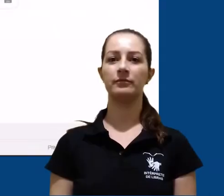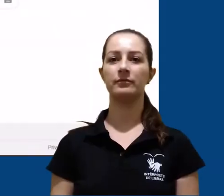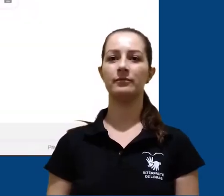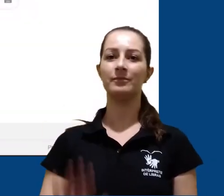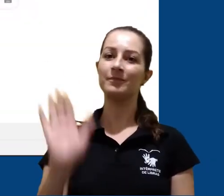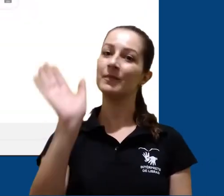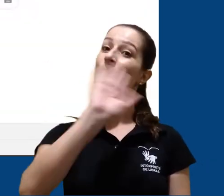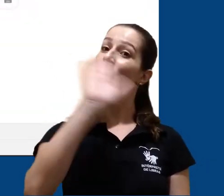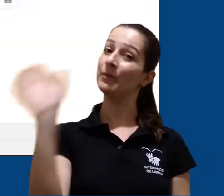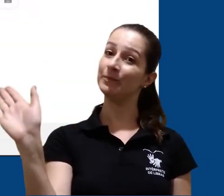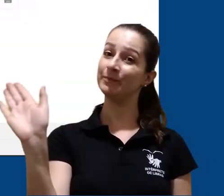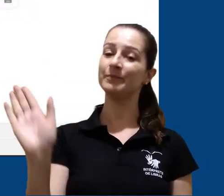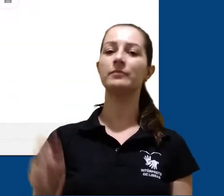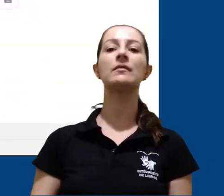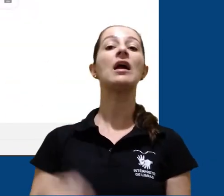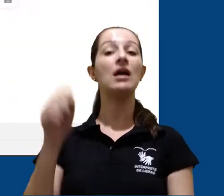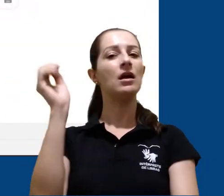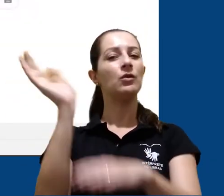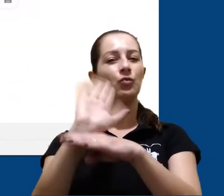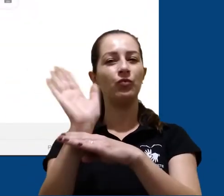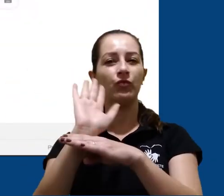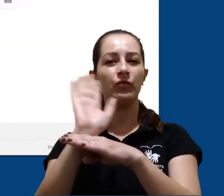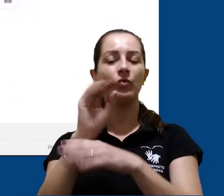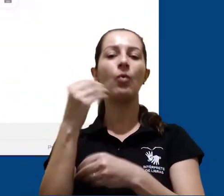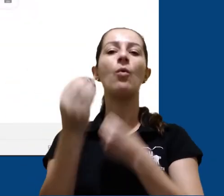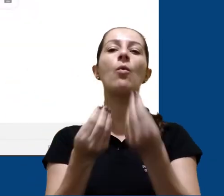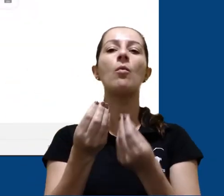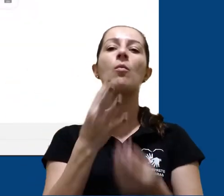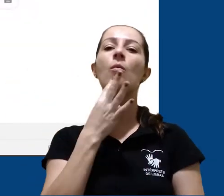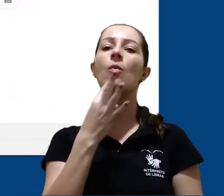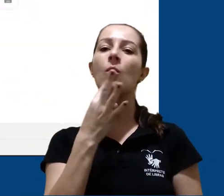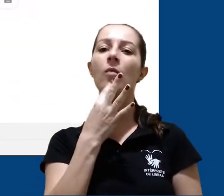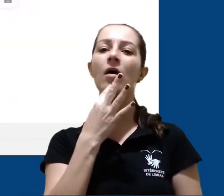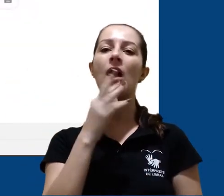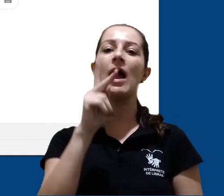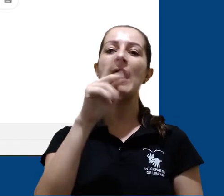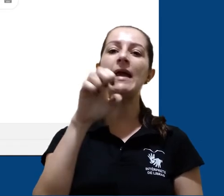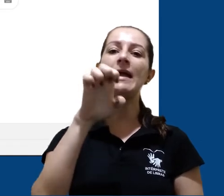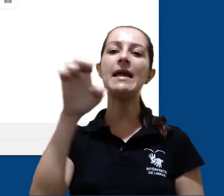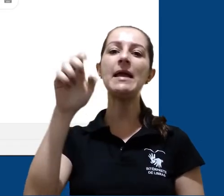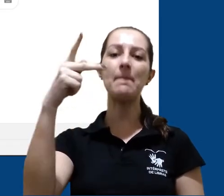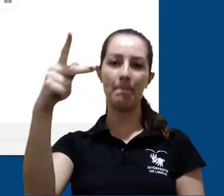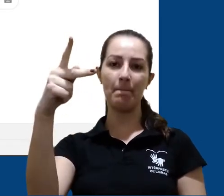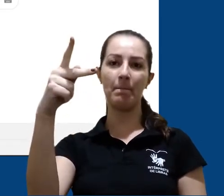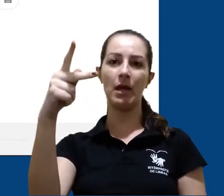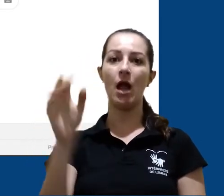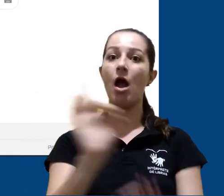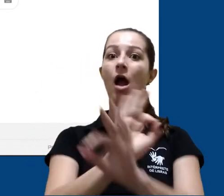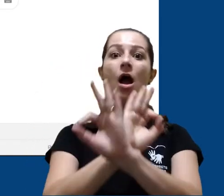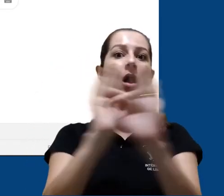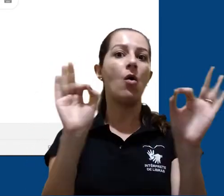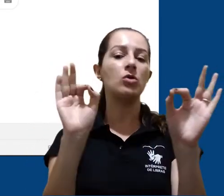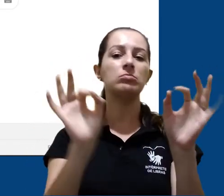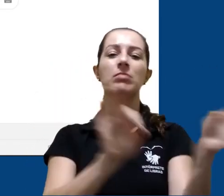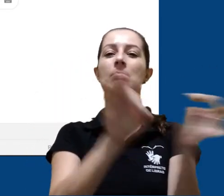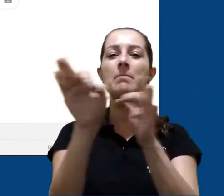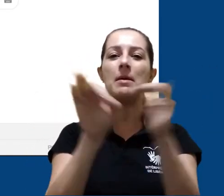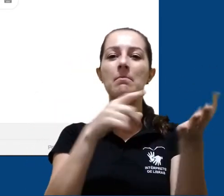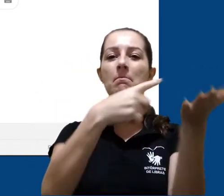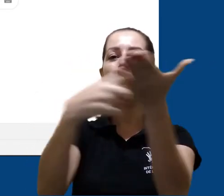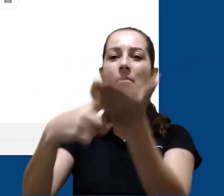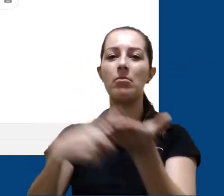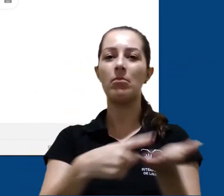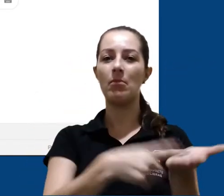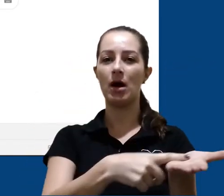Olá! Neste vídeo vamos conhecer o Google Keep, uma ferramenta ótima para nos organizarmos e planejar a nossa